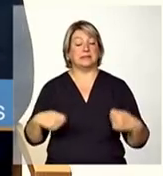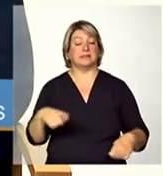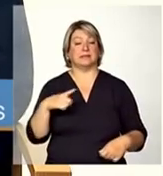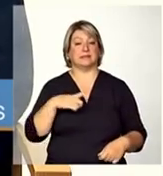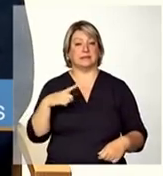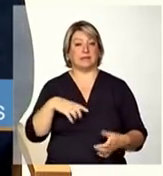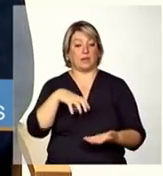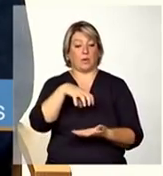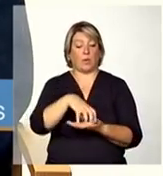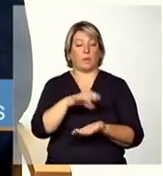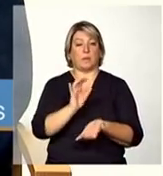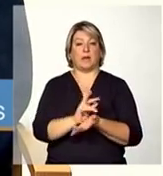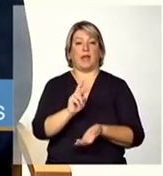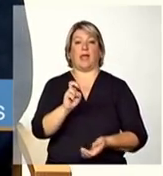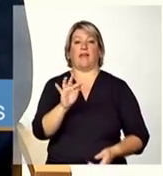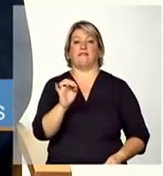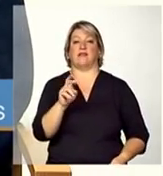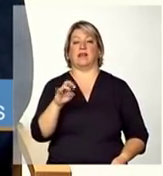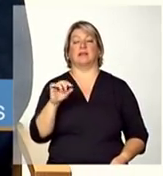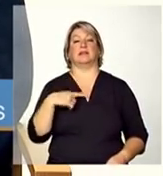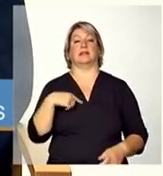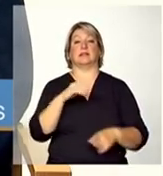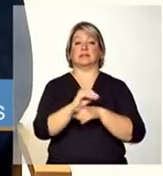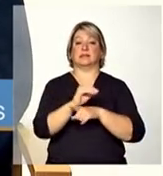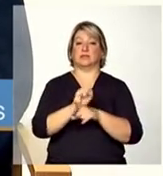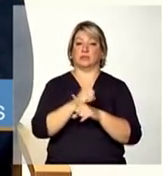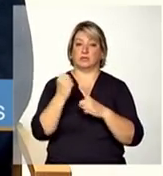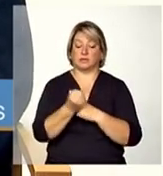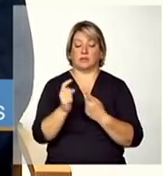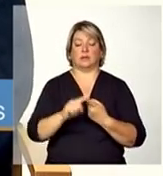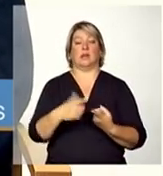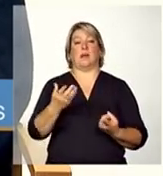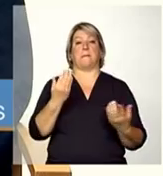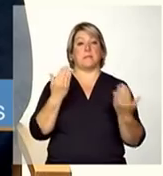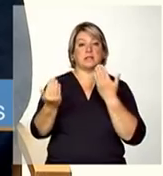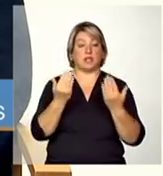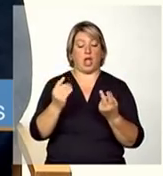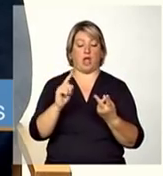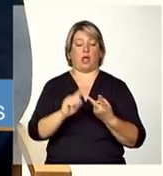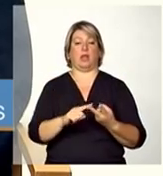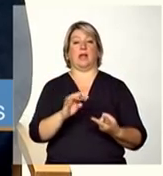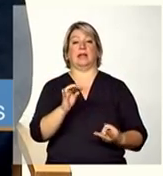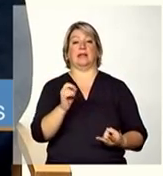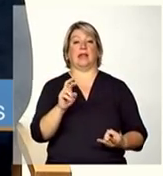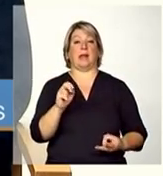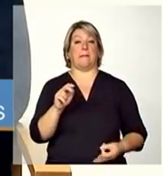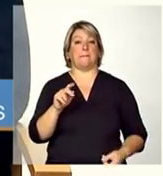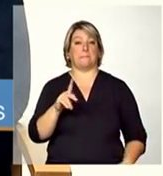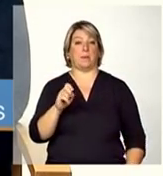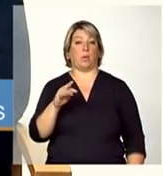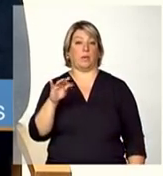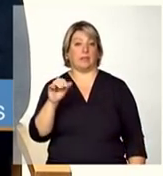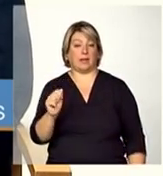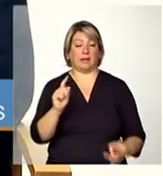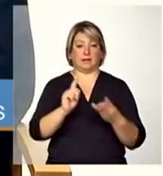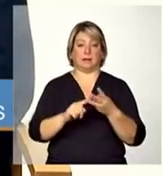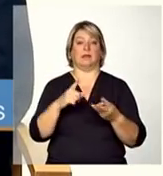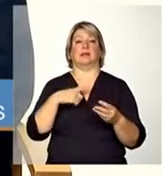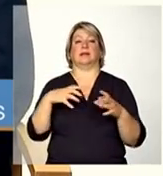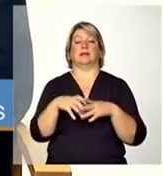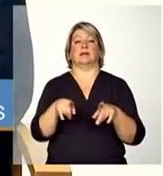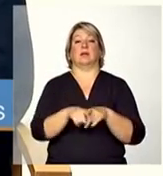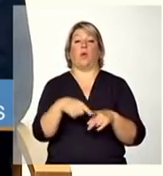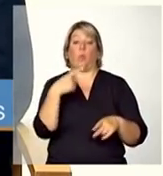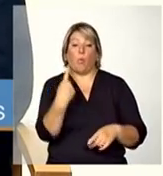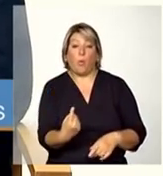serviço é formado por assistente social psicólogo terapeuta ocupacional um cuidador para cada seis